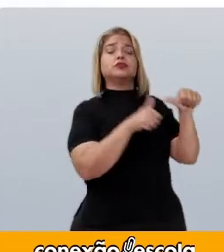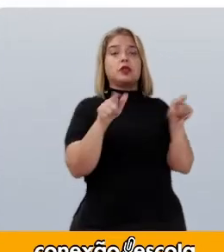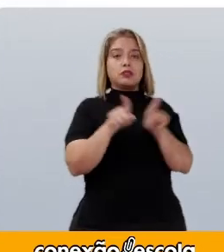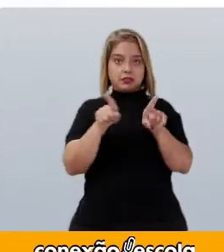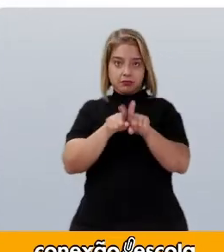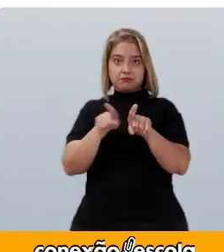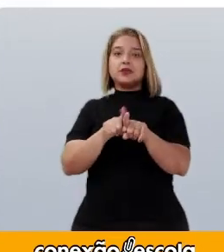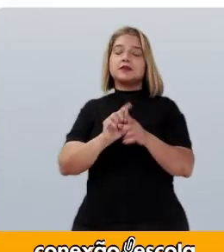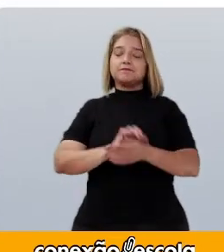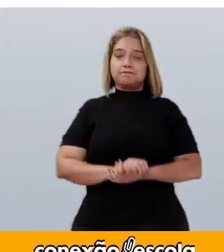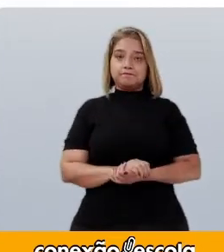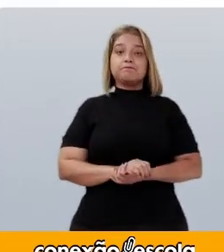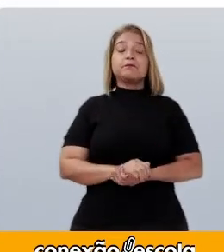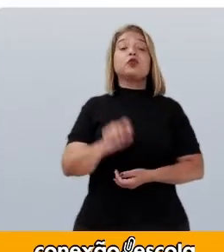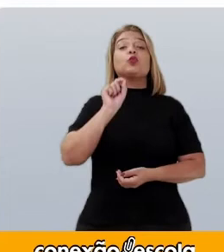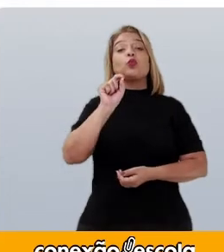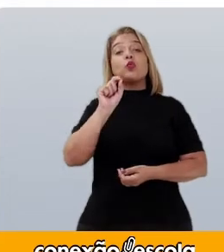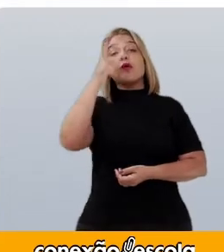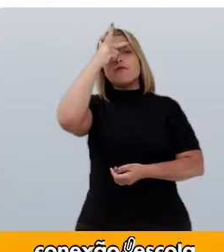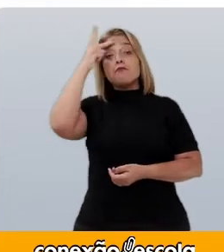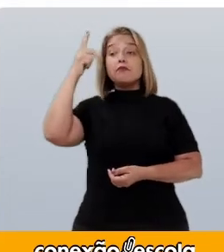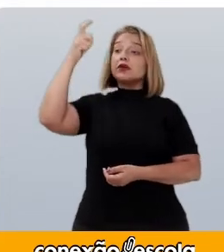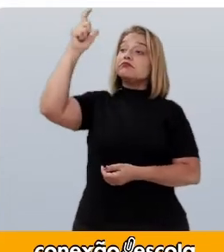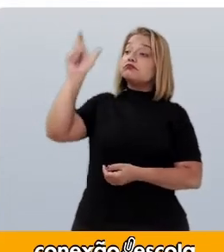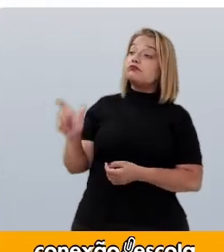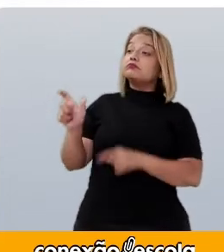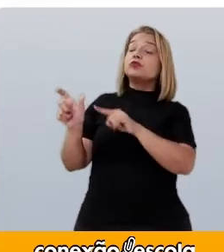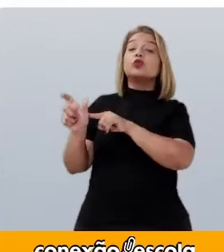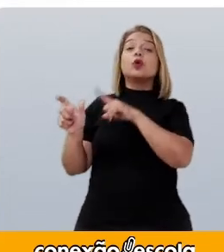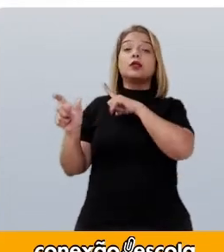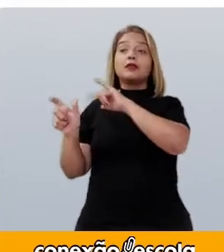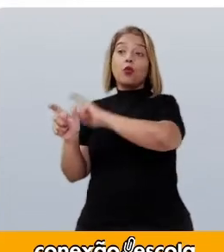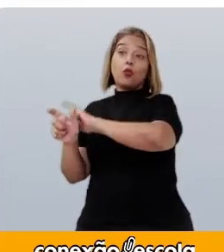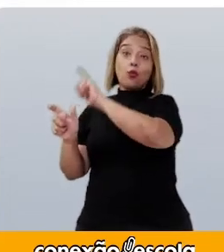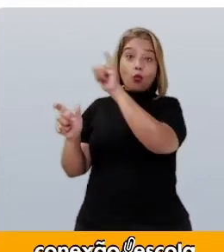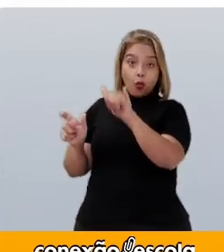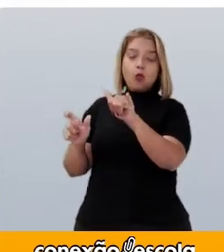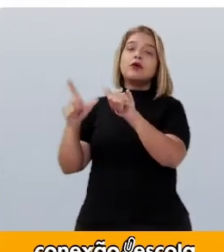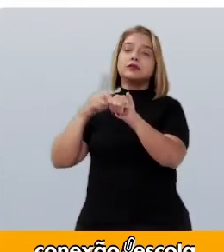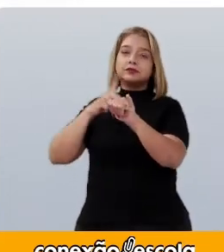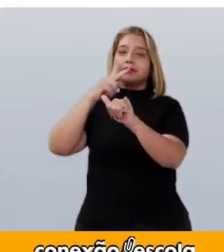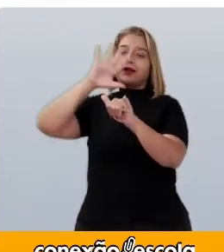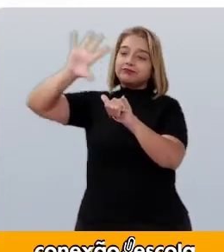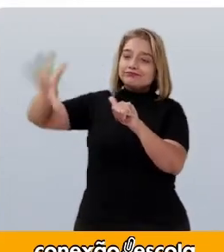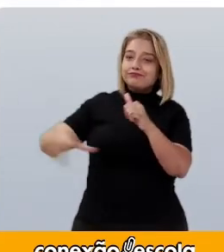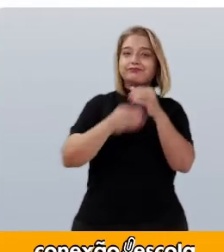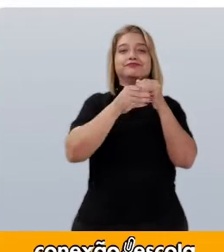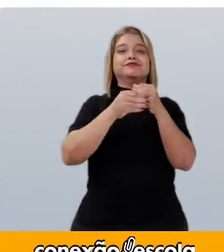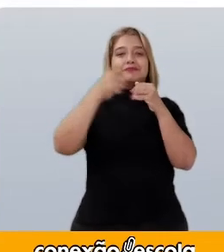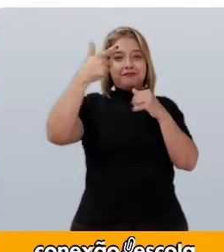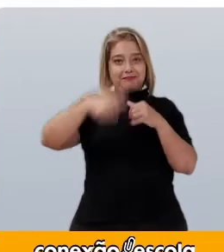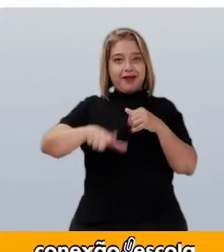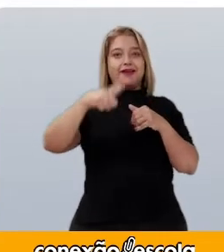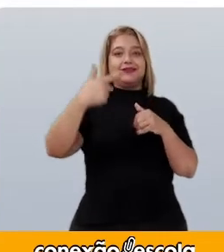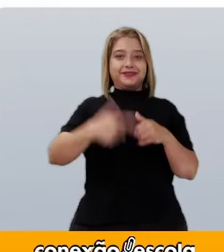recontados, pois quem conta um conto aumenta um ponto.